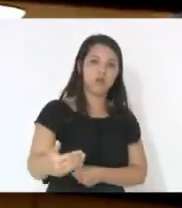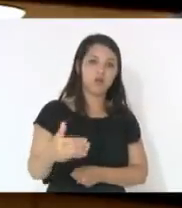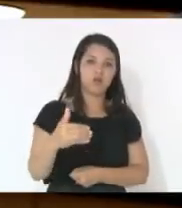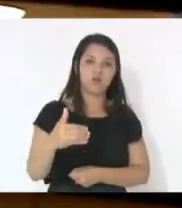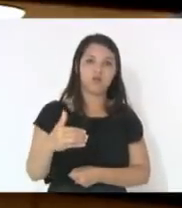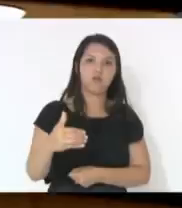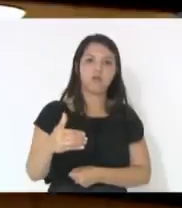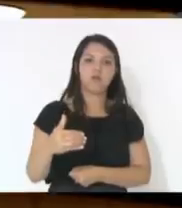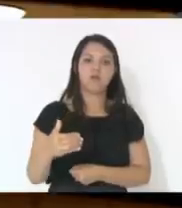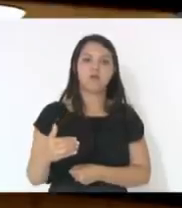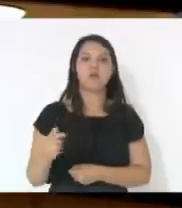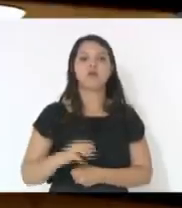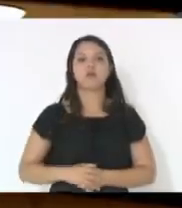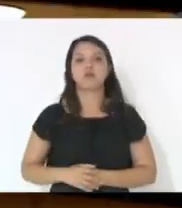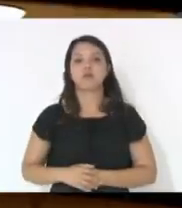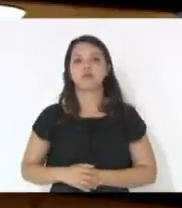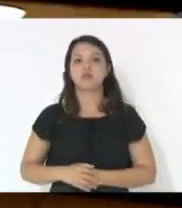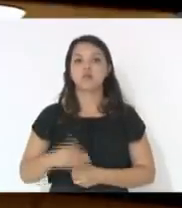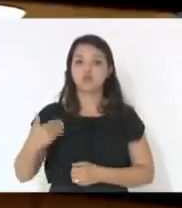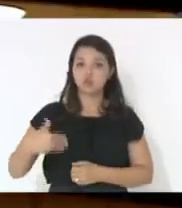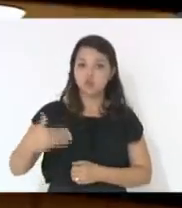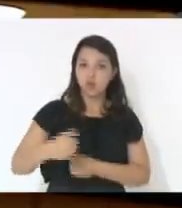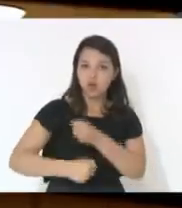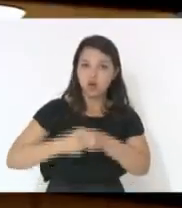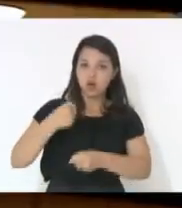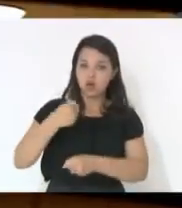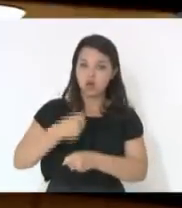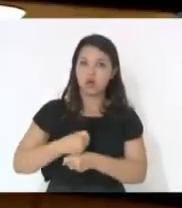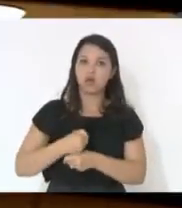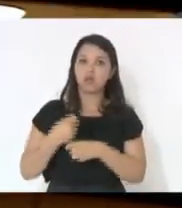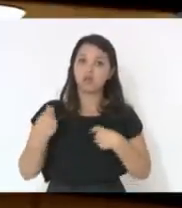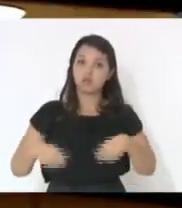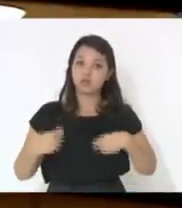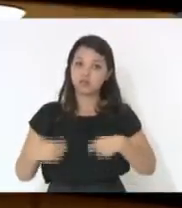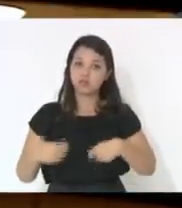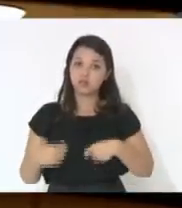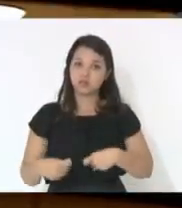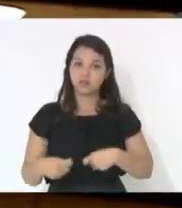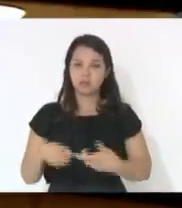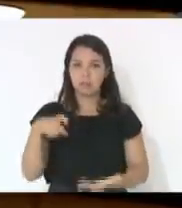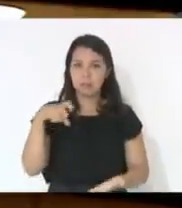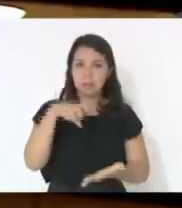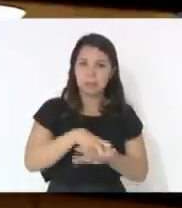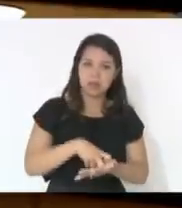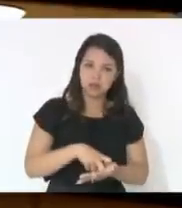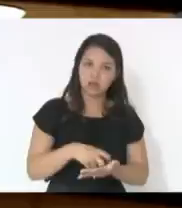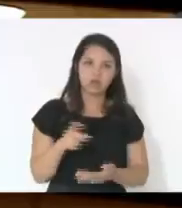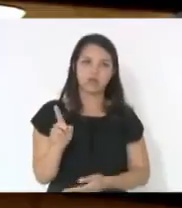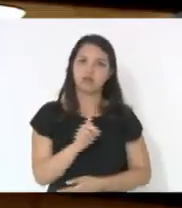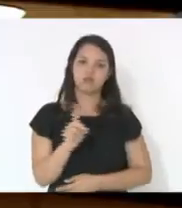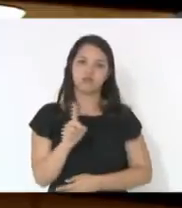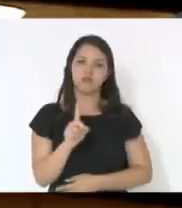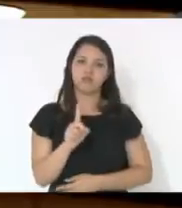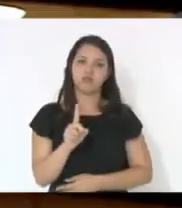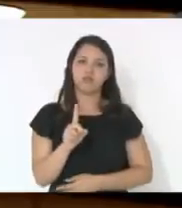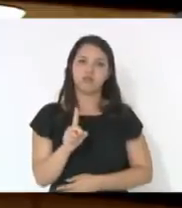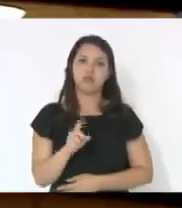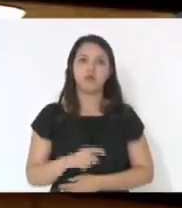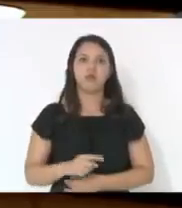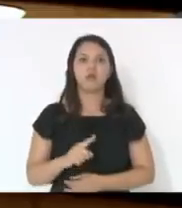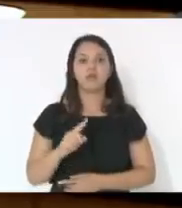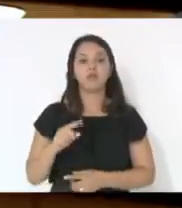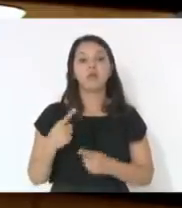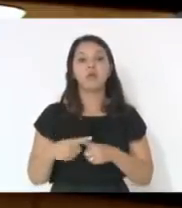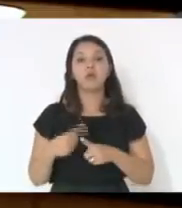e não cabe nenhuma penalidade se houver o descumprimento de um mês para o outro. Porque no final do ano,